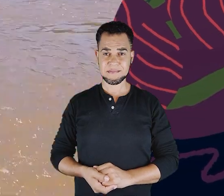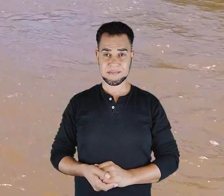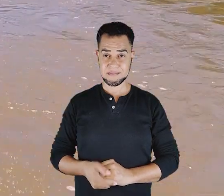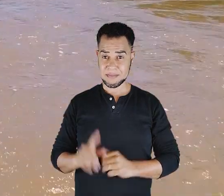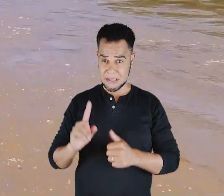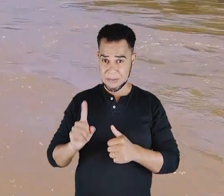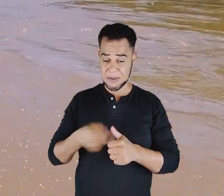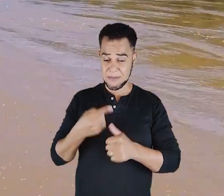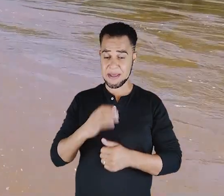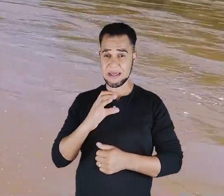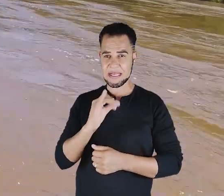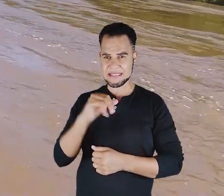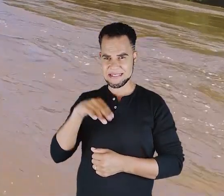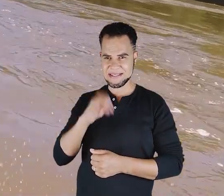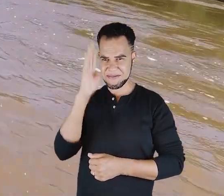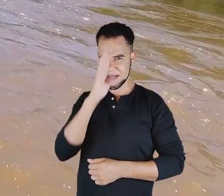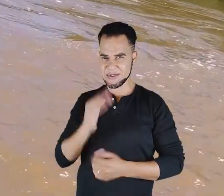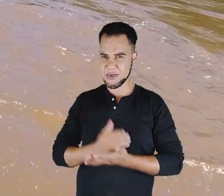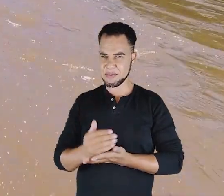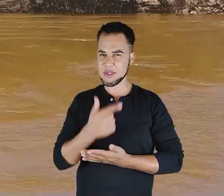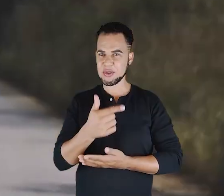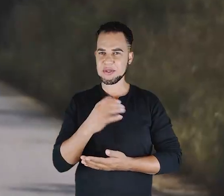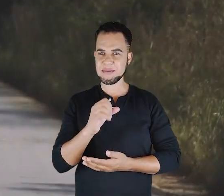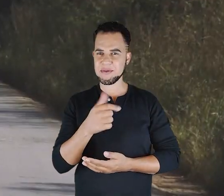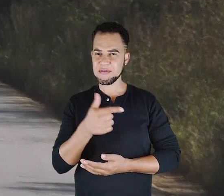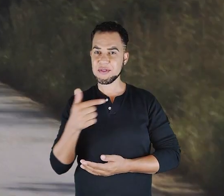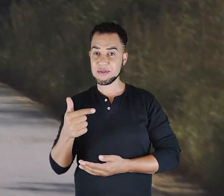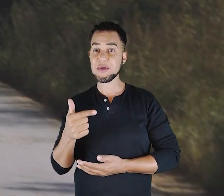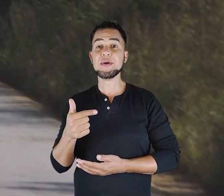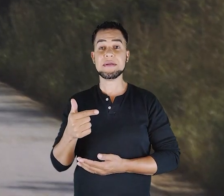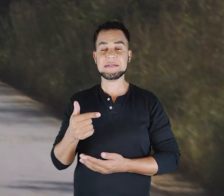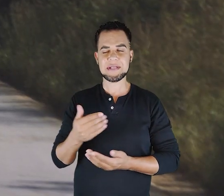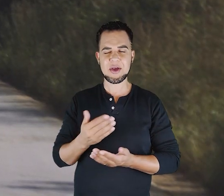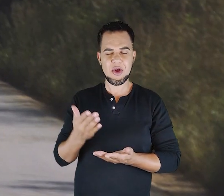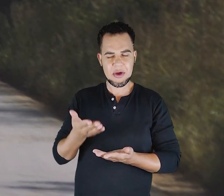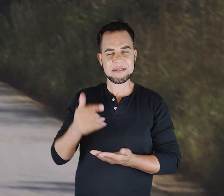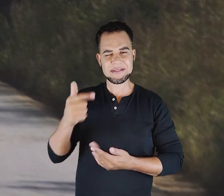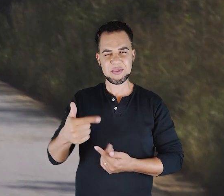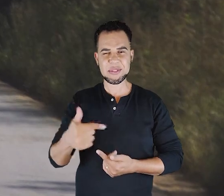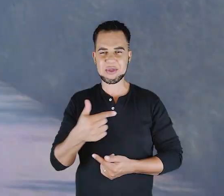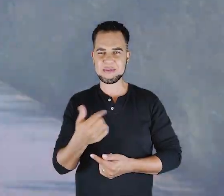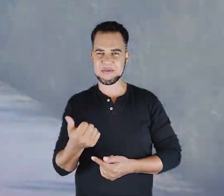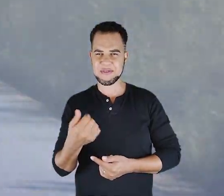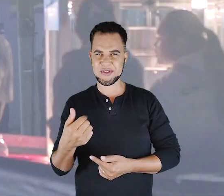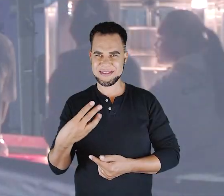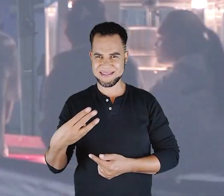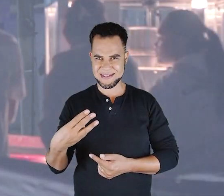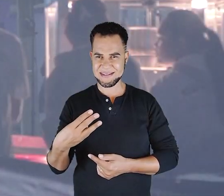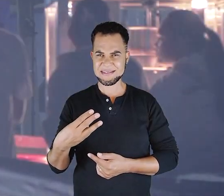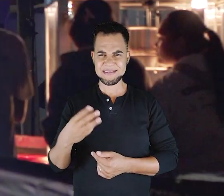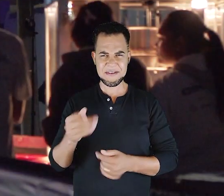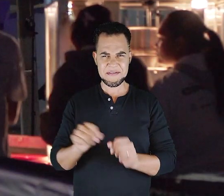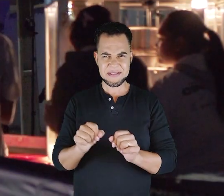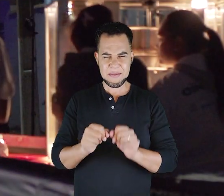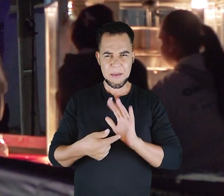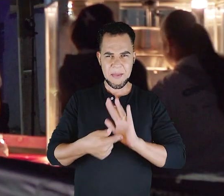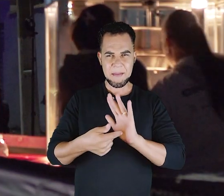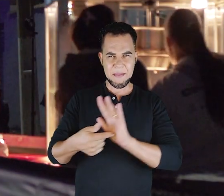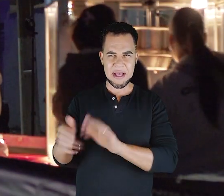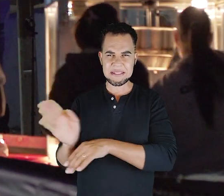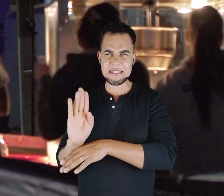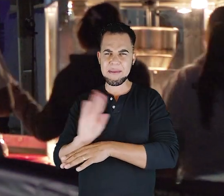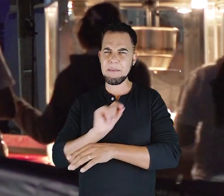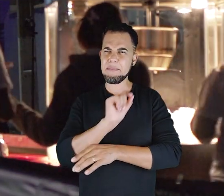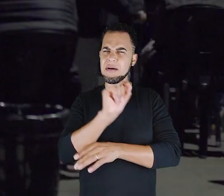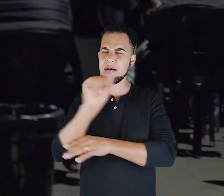A primeira edição do Cine Brasil iniciou em 2022 e terminou agora em 2023. Realizamos exibições de